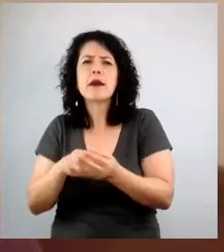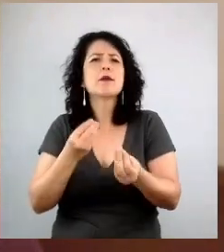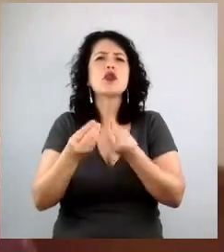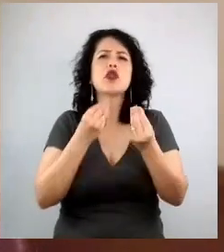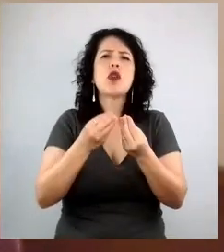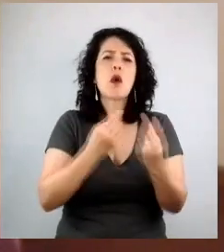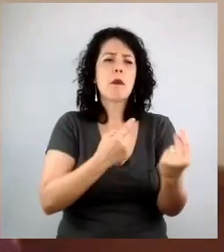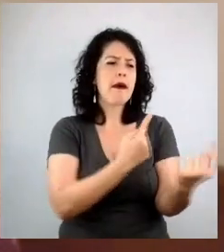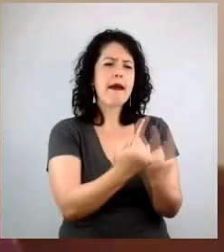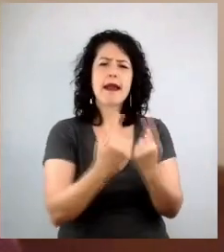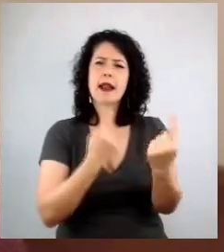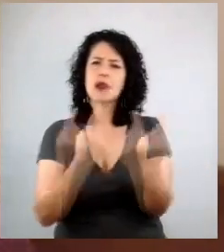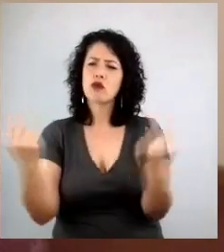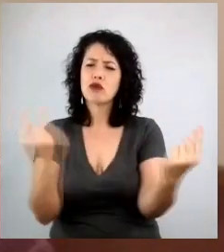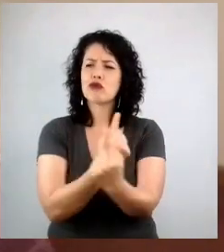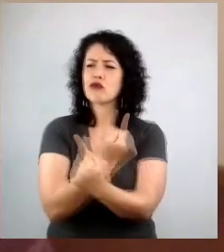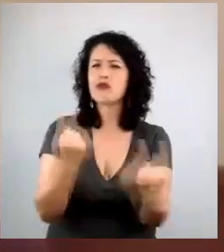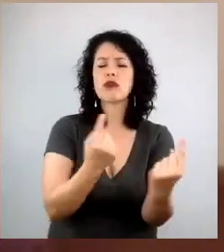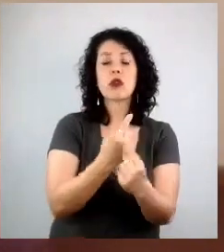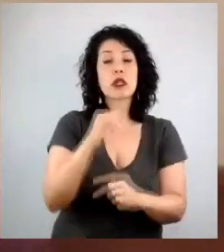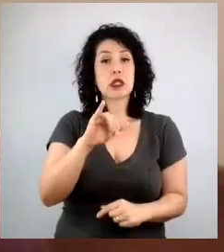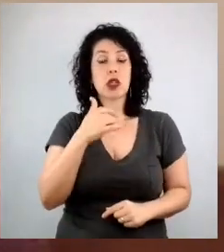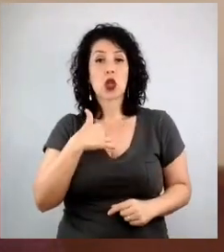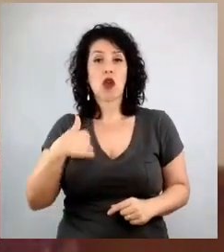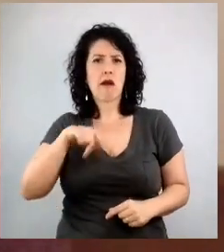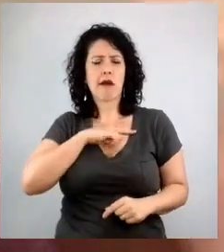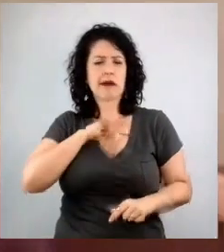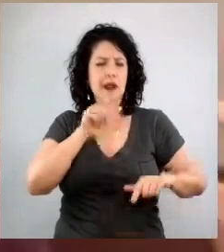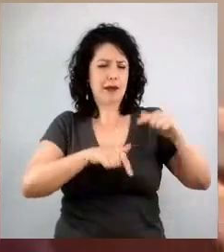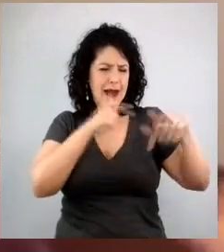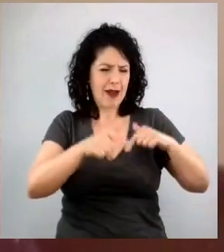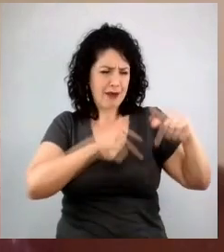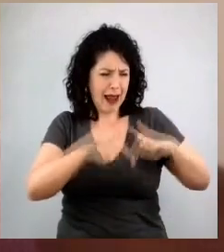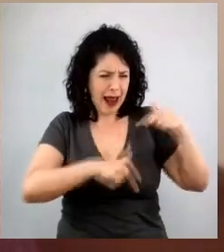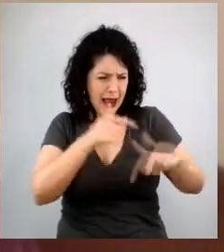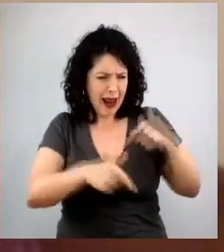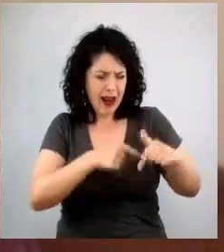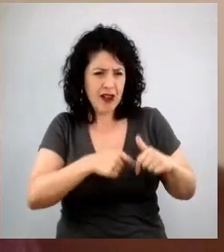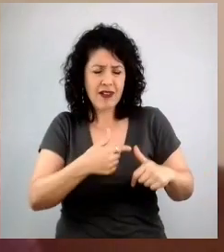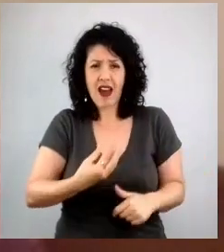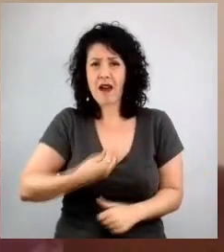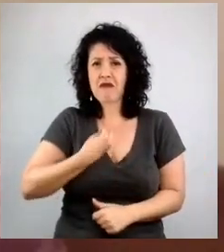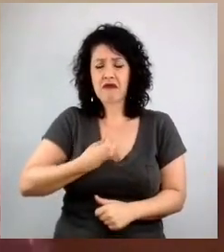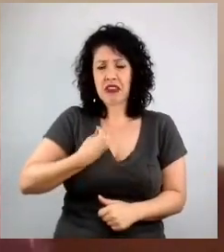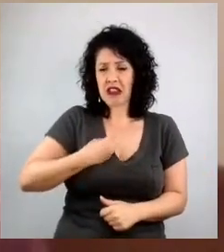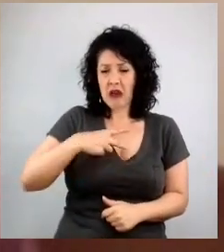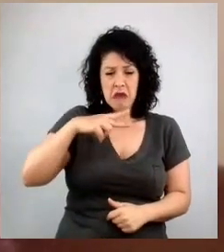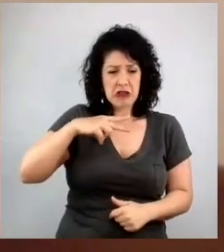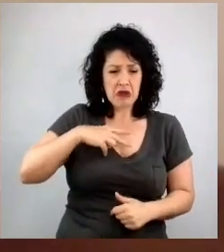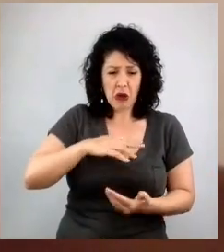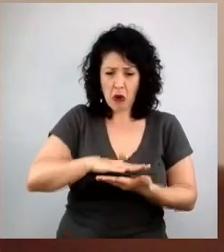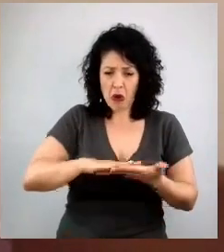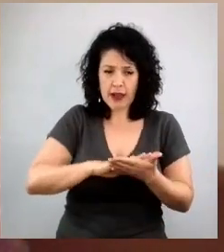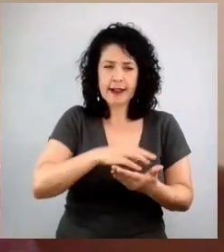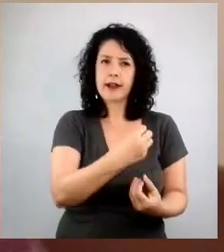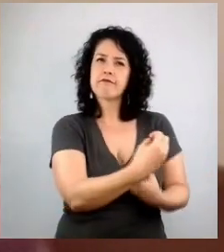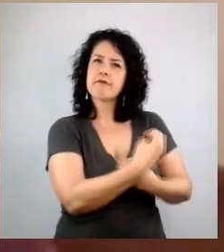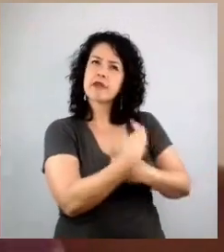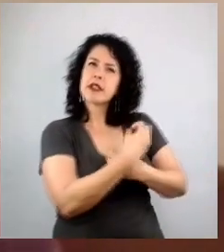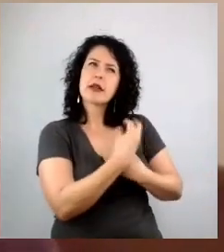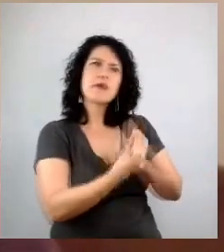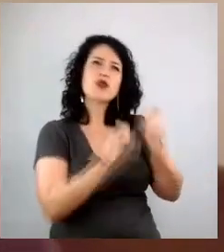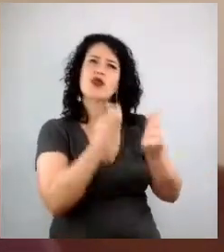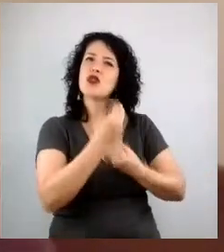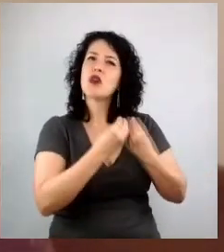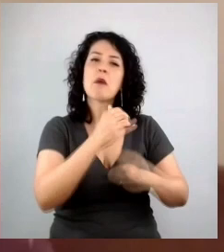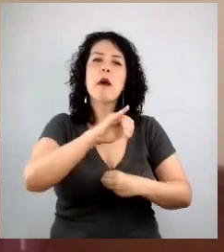de trabalho, quando a gente trabalhava demais e aquilo roubava muito tempo da nossa vida pessoal, há 20 anos atrás. Aprendi sobre feminismo, lembro de dia que ela falou para mim coisa sobre feminismo